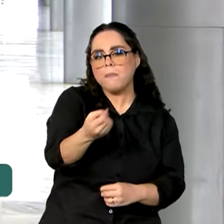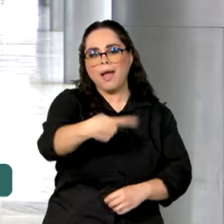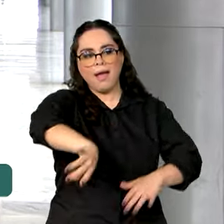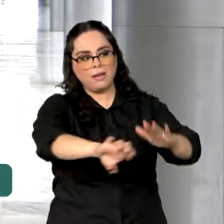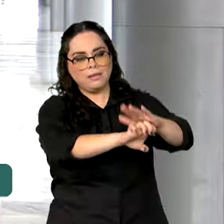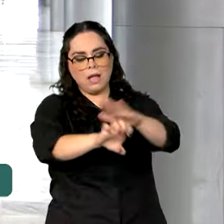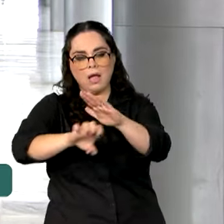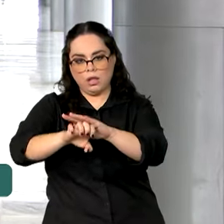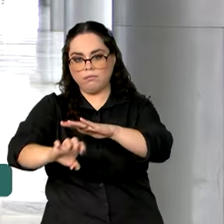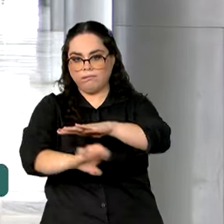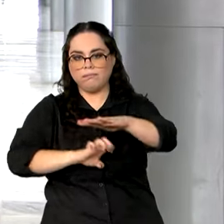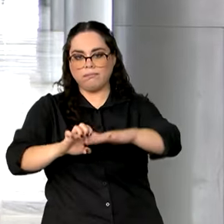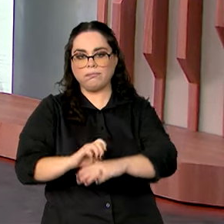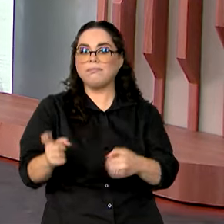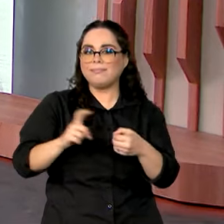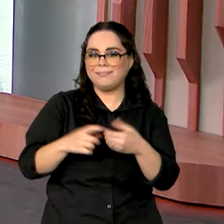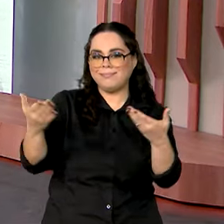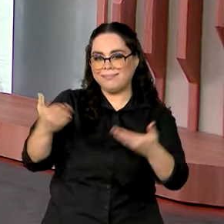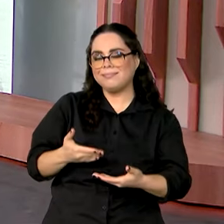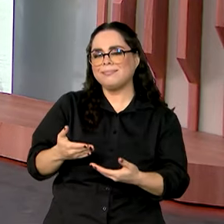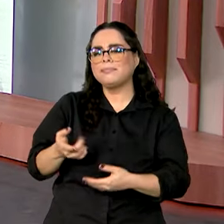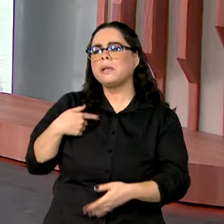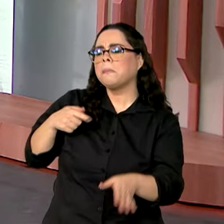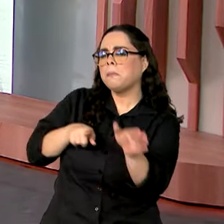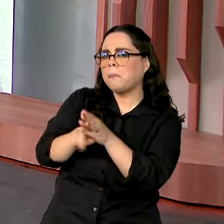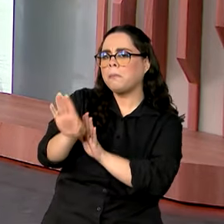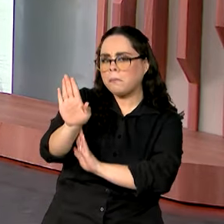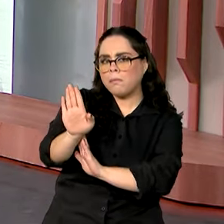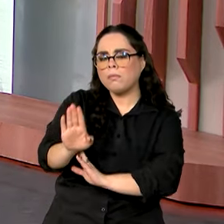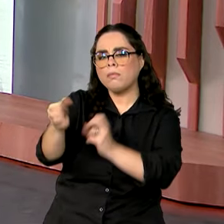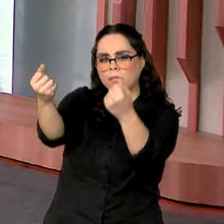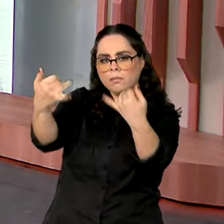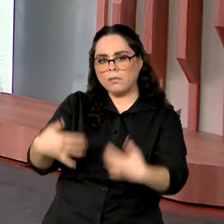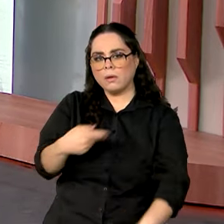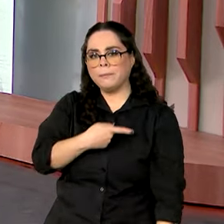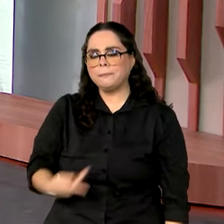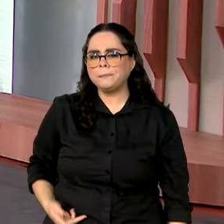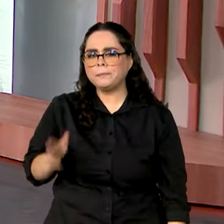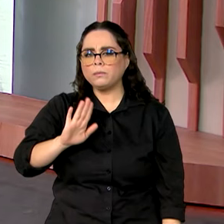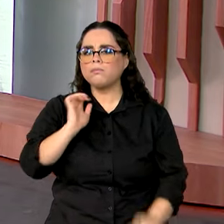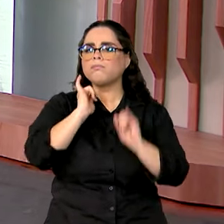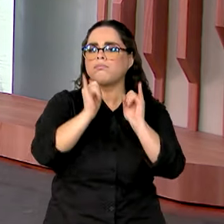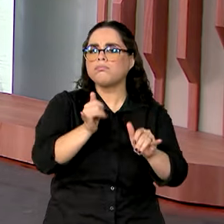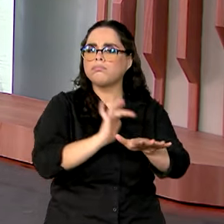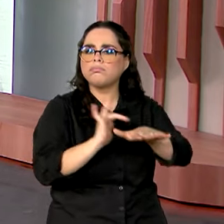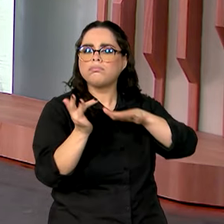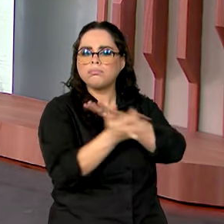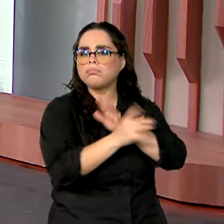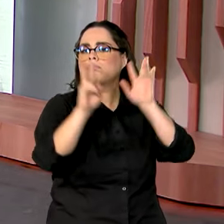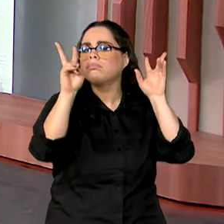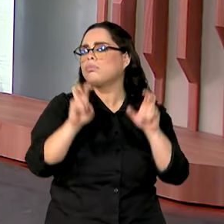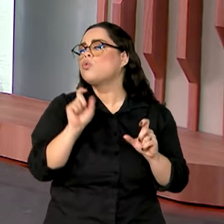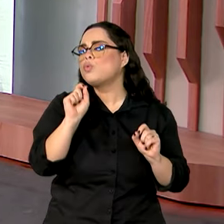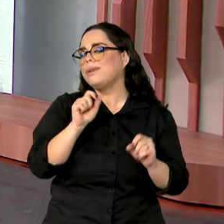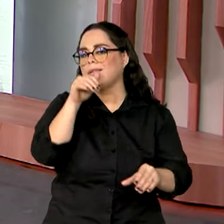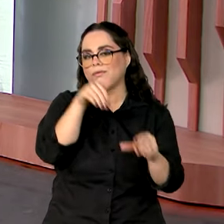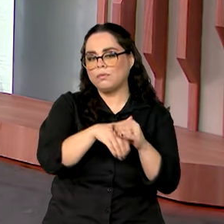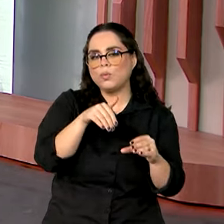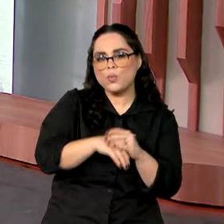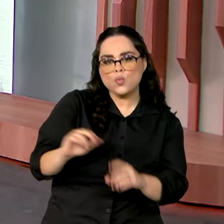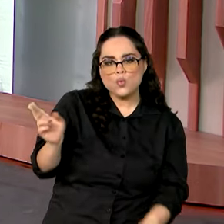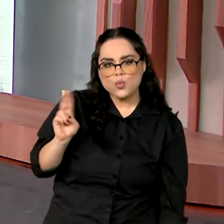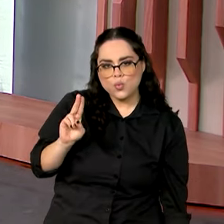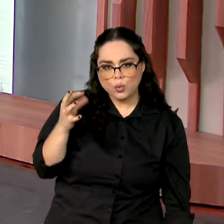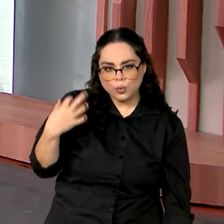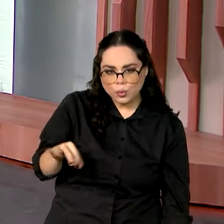estatais. Voltamos com você. Massinha, conta pra gente, o presidente Lula, ele se manifestou nas redes sociais a respeito das eleições no